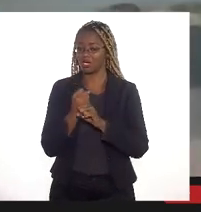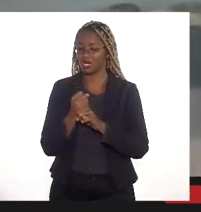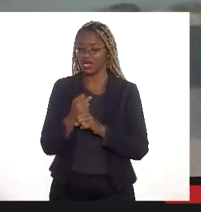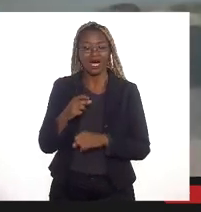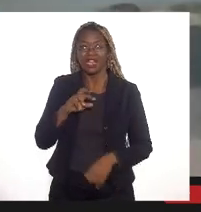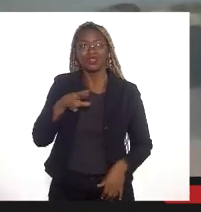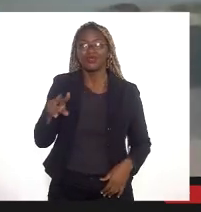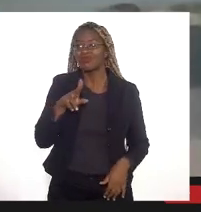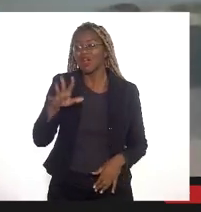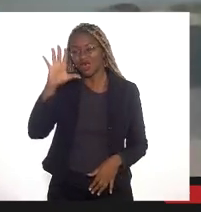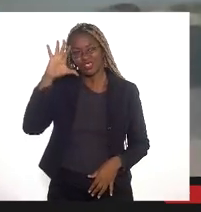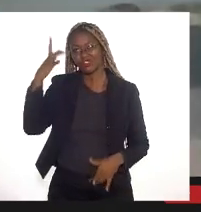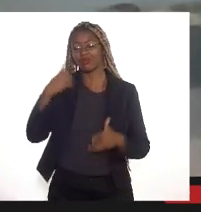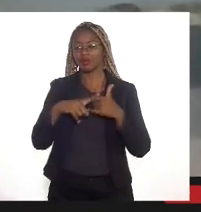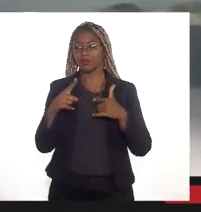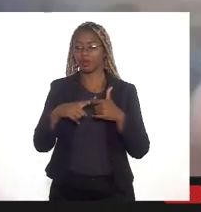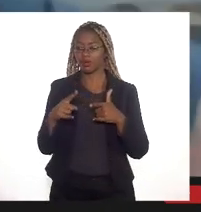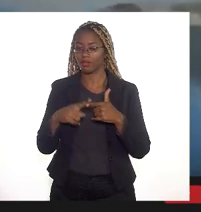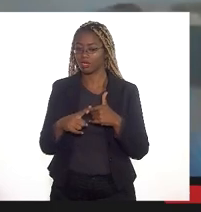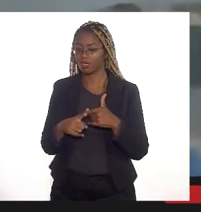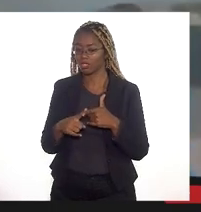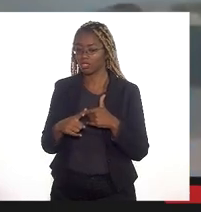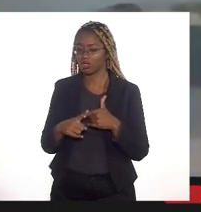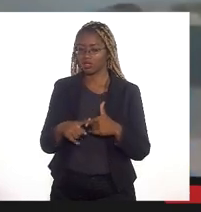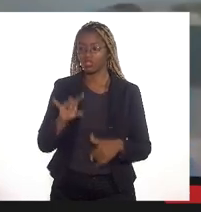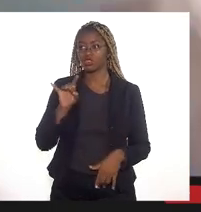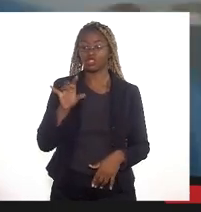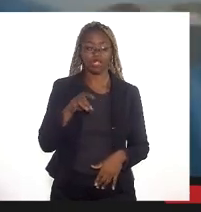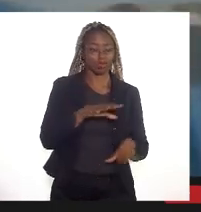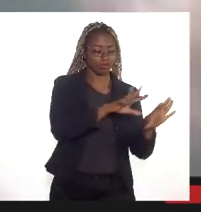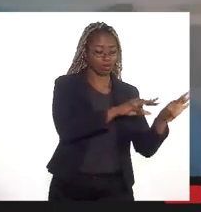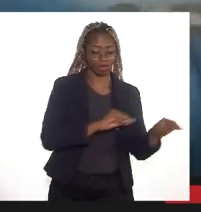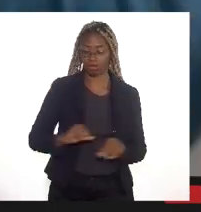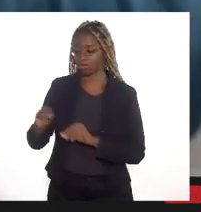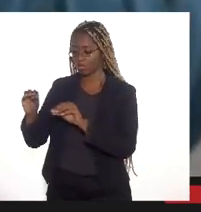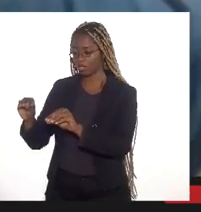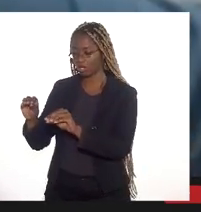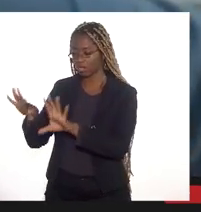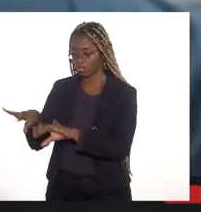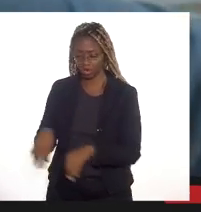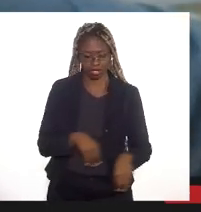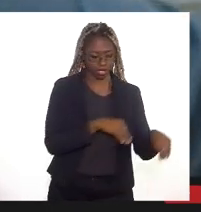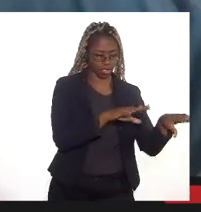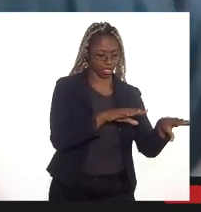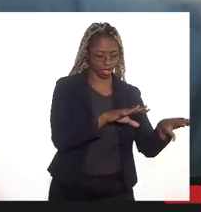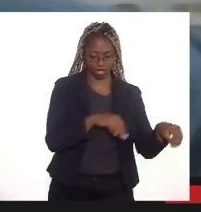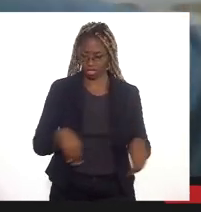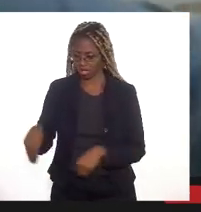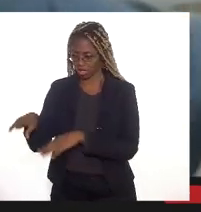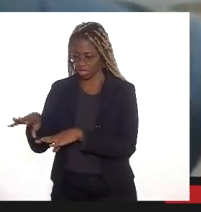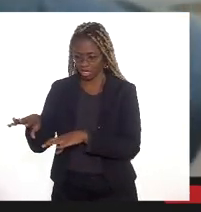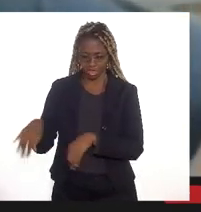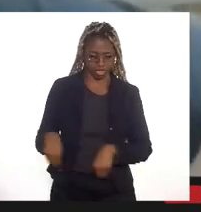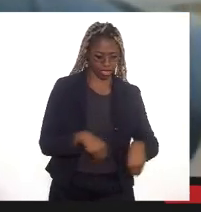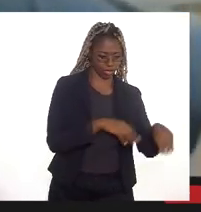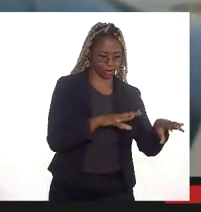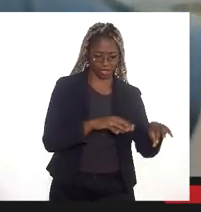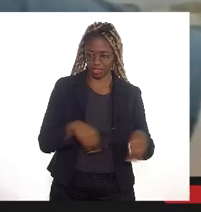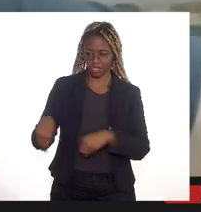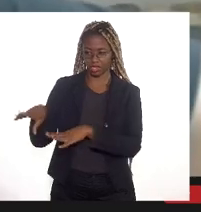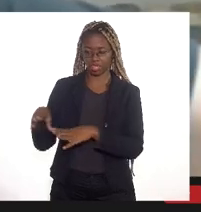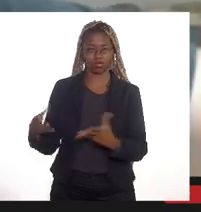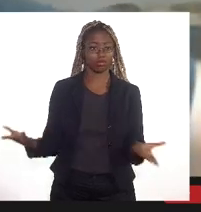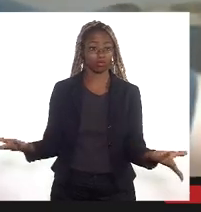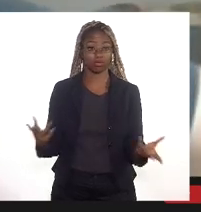problema você está esperando a inundação do rio e jogando para o outro lado e normalmente como os giro estão próximos o outro rio também está com inundação